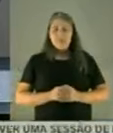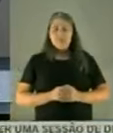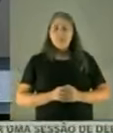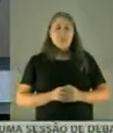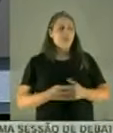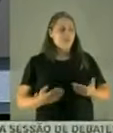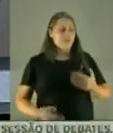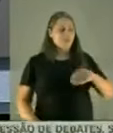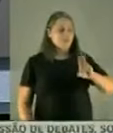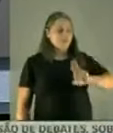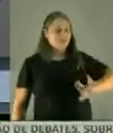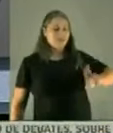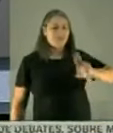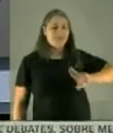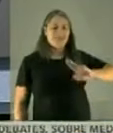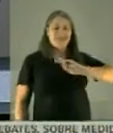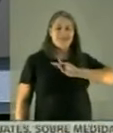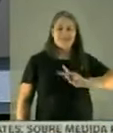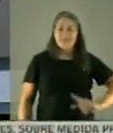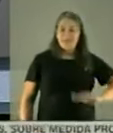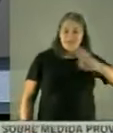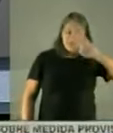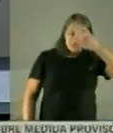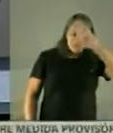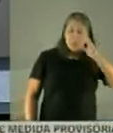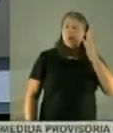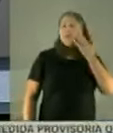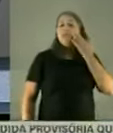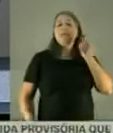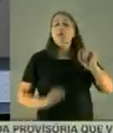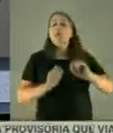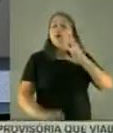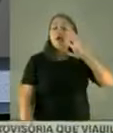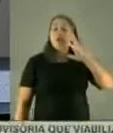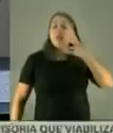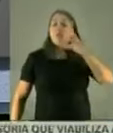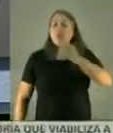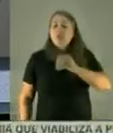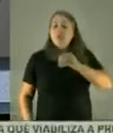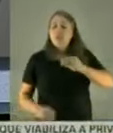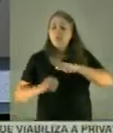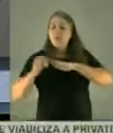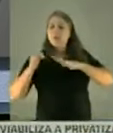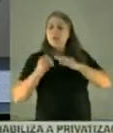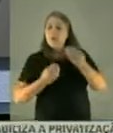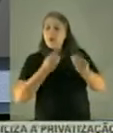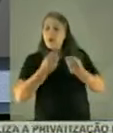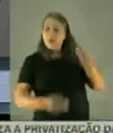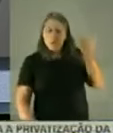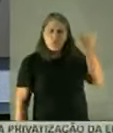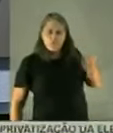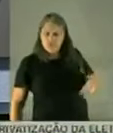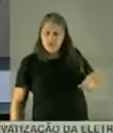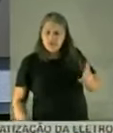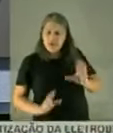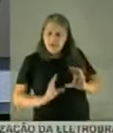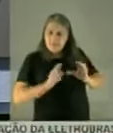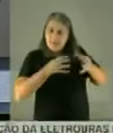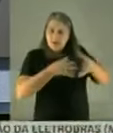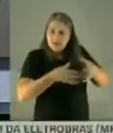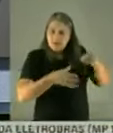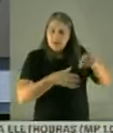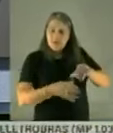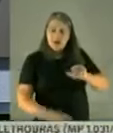pelo Presidente da República para tomar decisões sobre a pandemia. Como vossa senhoria, como membro desse